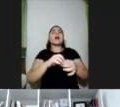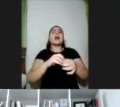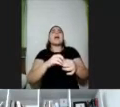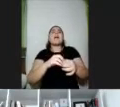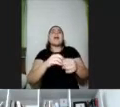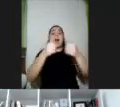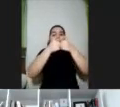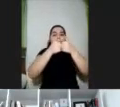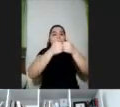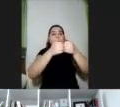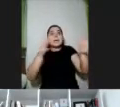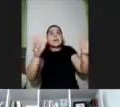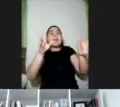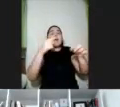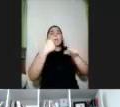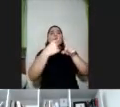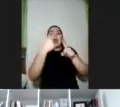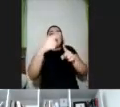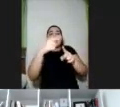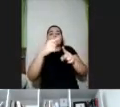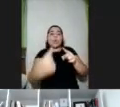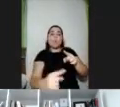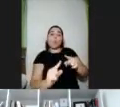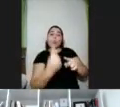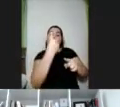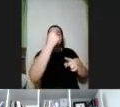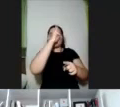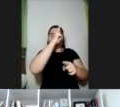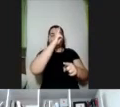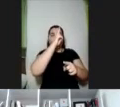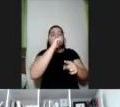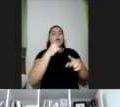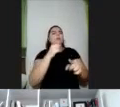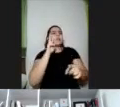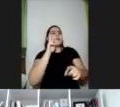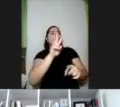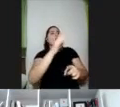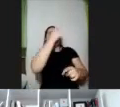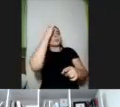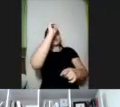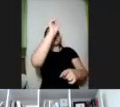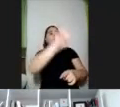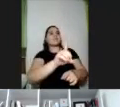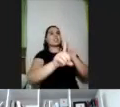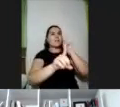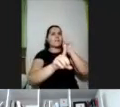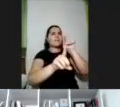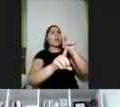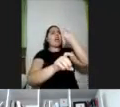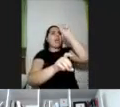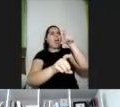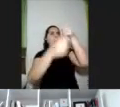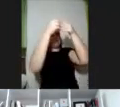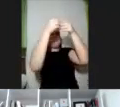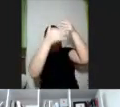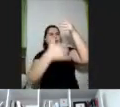história única, porque parece que quando a gente olha para uma pessoa com deficiência, a gente já define tudo que ela é e tudo que ela